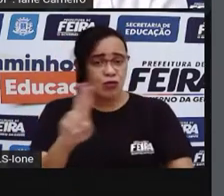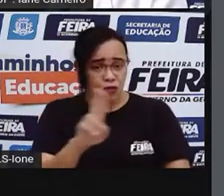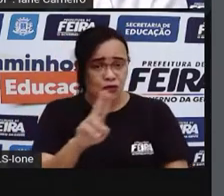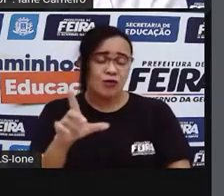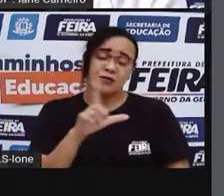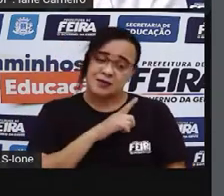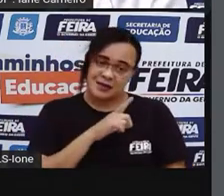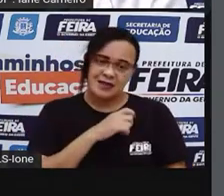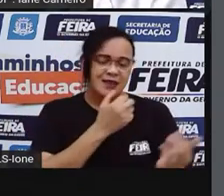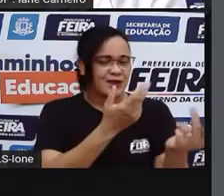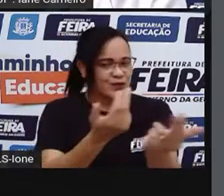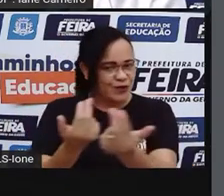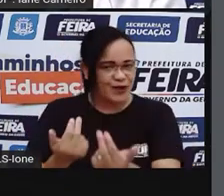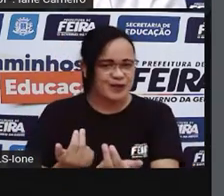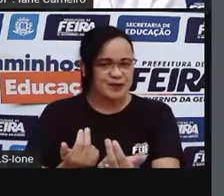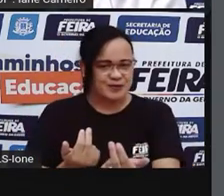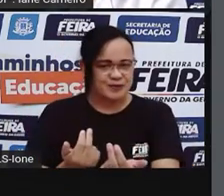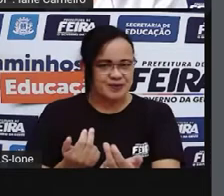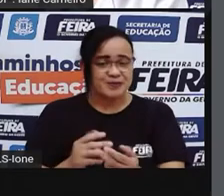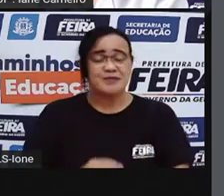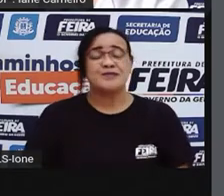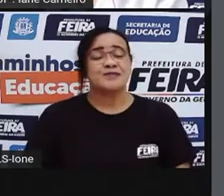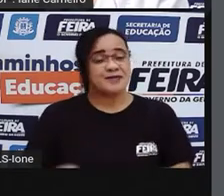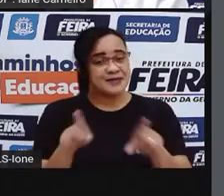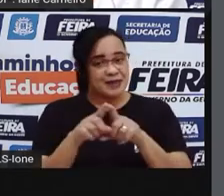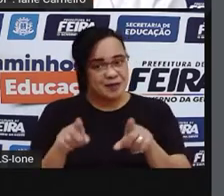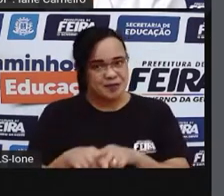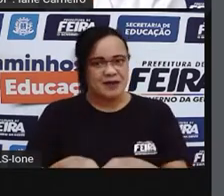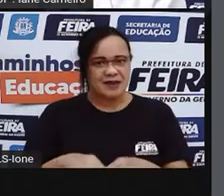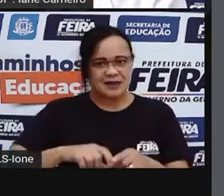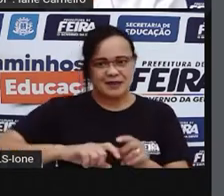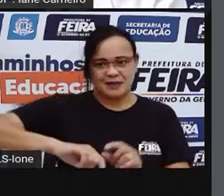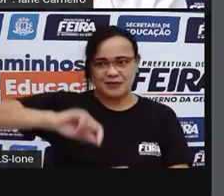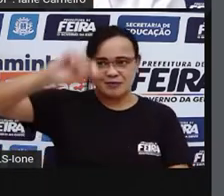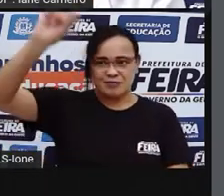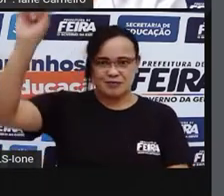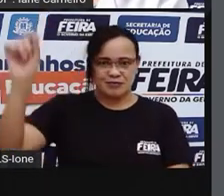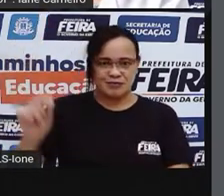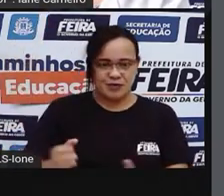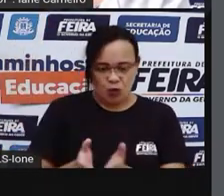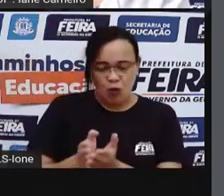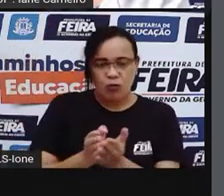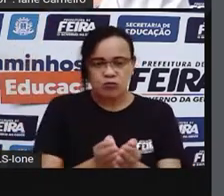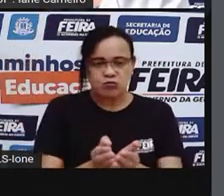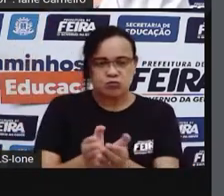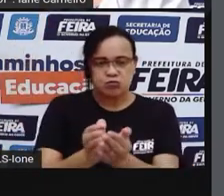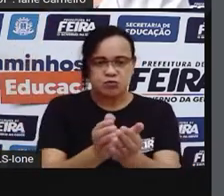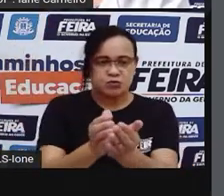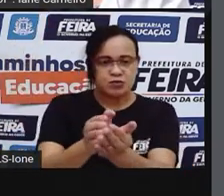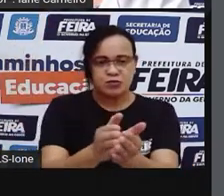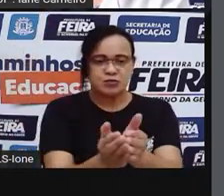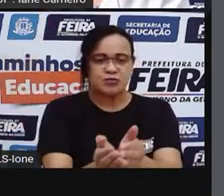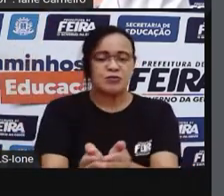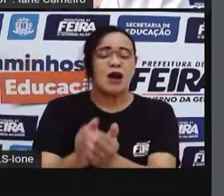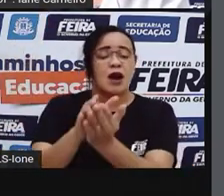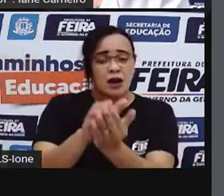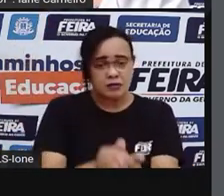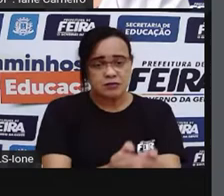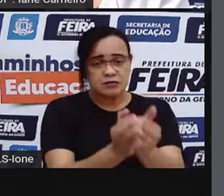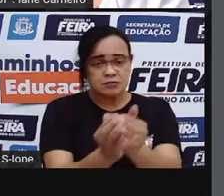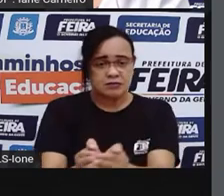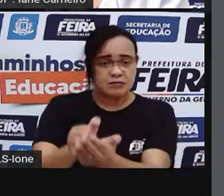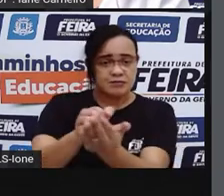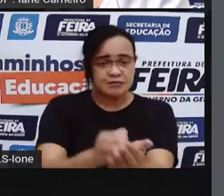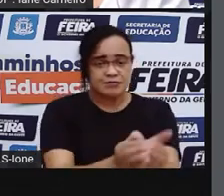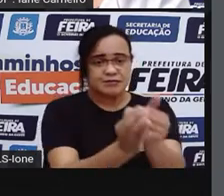E aí, quando ele fala dessa parte aqui da vela, né? Que tem o pequeno barco, a vela. Essa parte aqui do barco, ó, essa